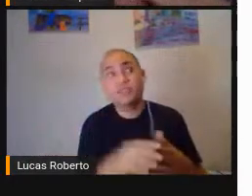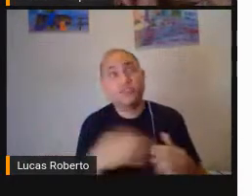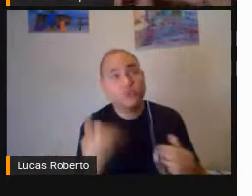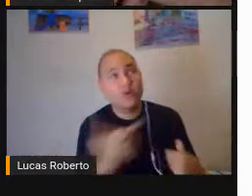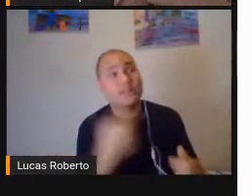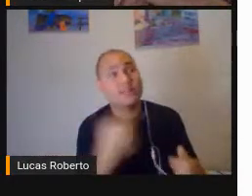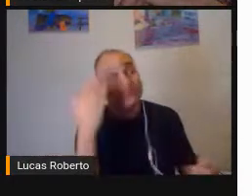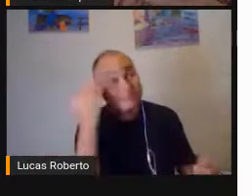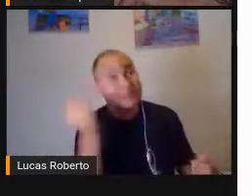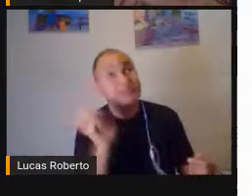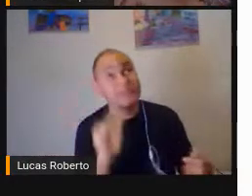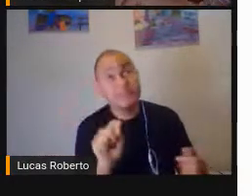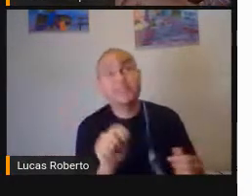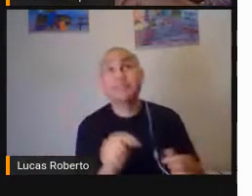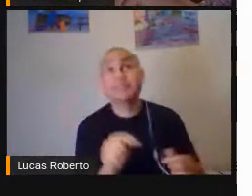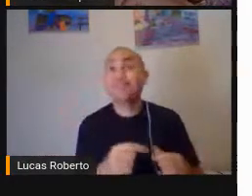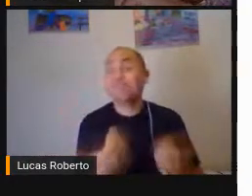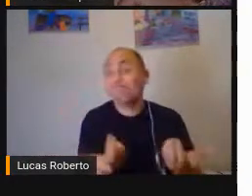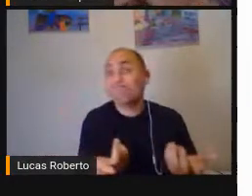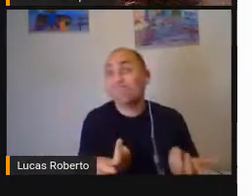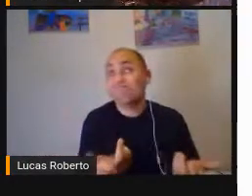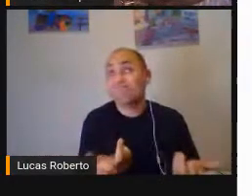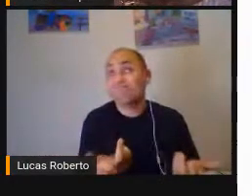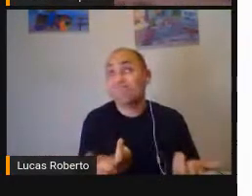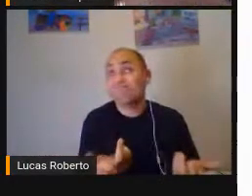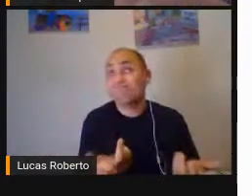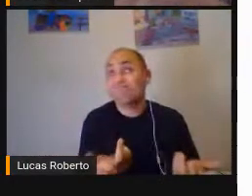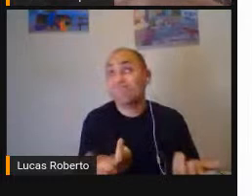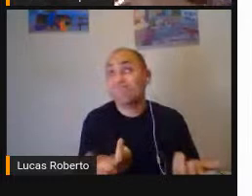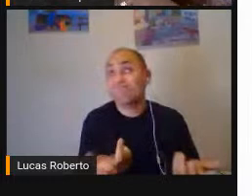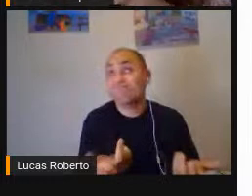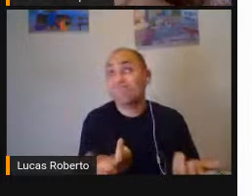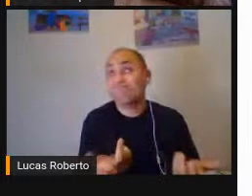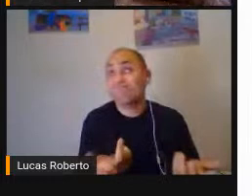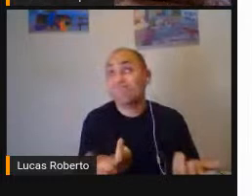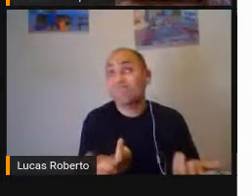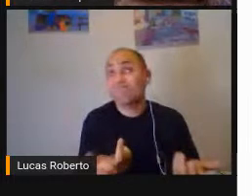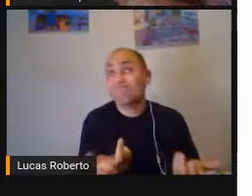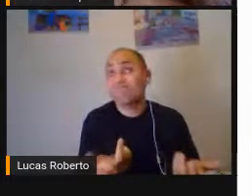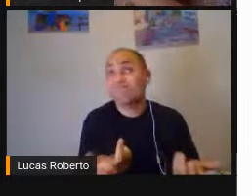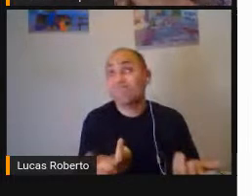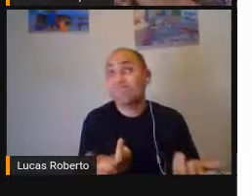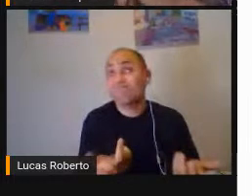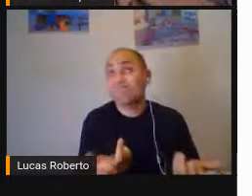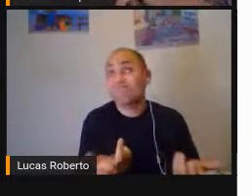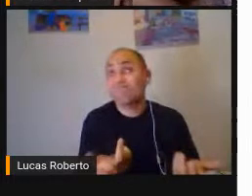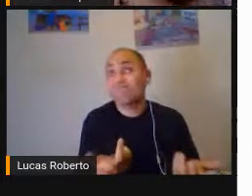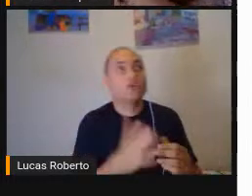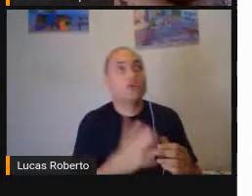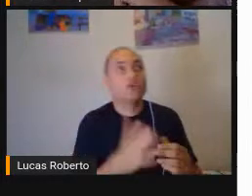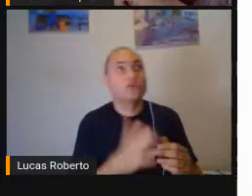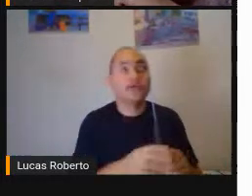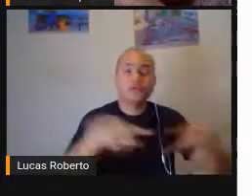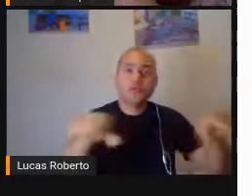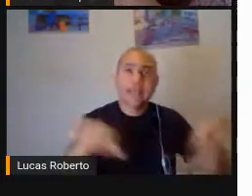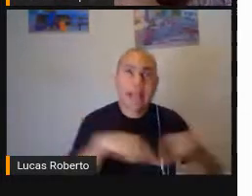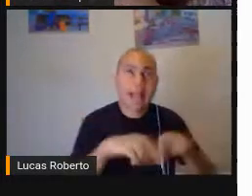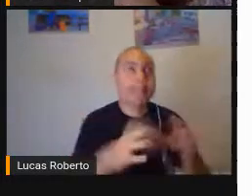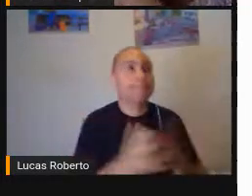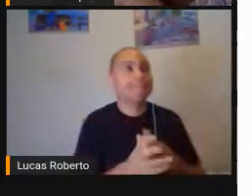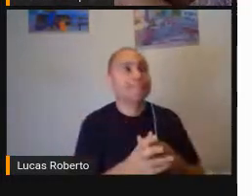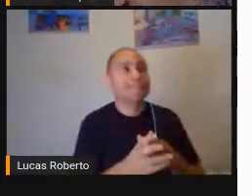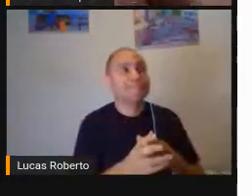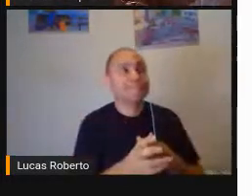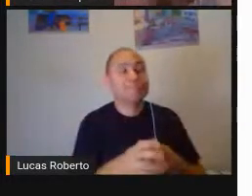escolas Dentro dos laboratórios Quando uns laboratórios De informática Nas EMFs Né pessoal Não é o caso do CEMES Mas se um